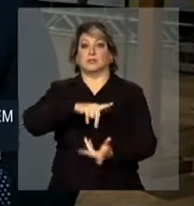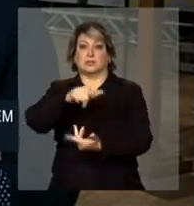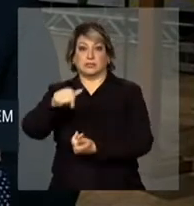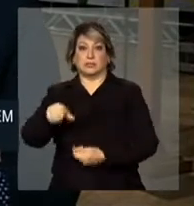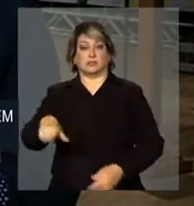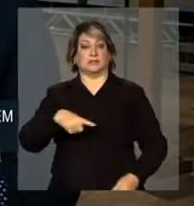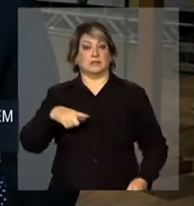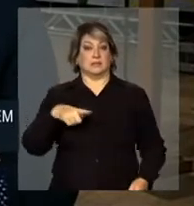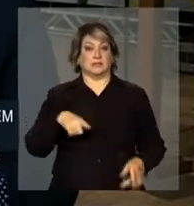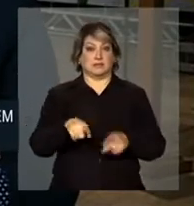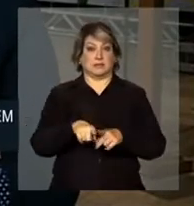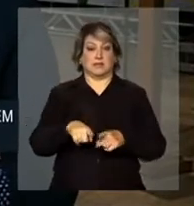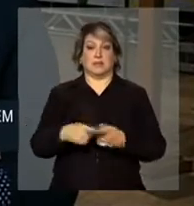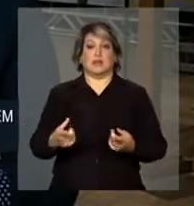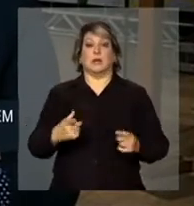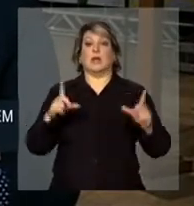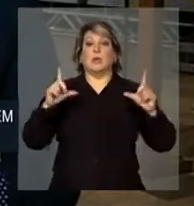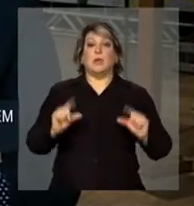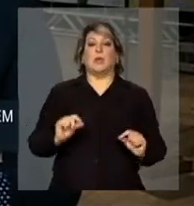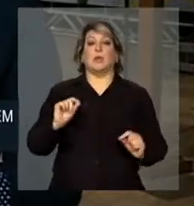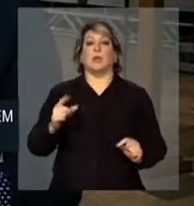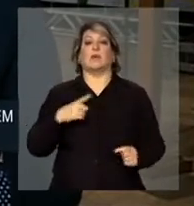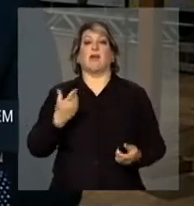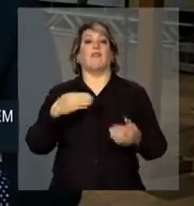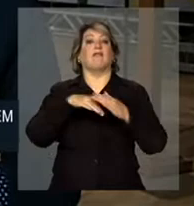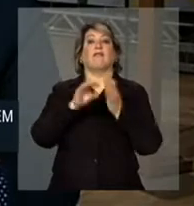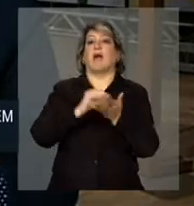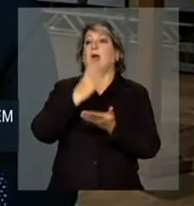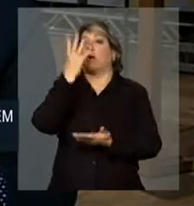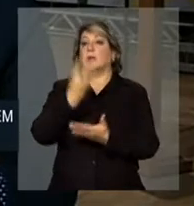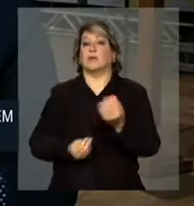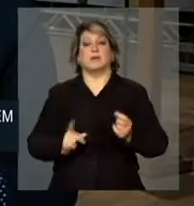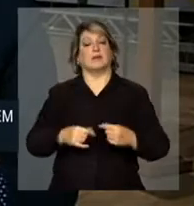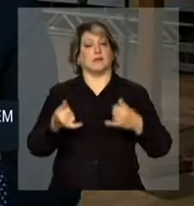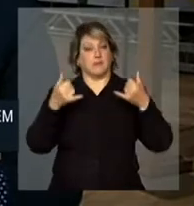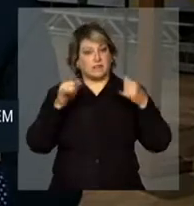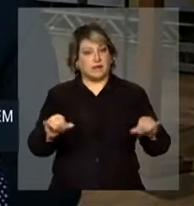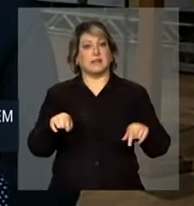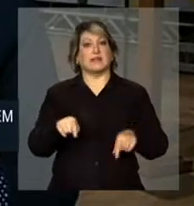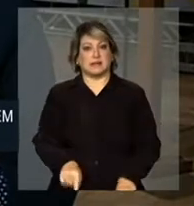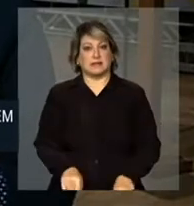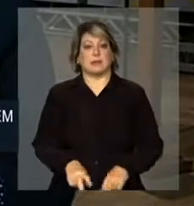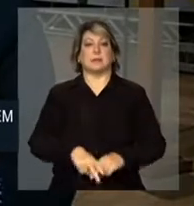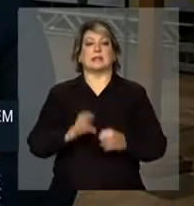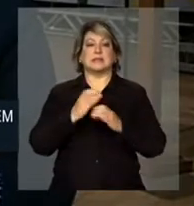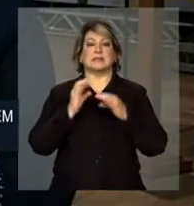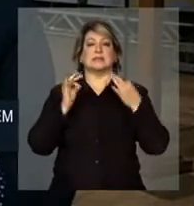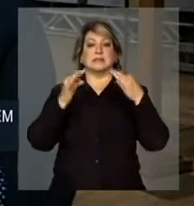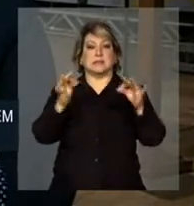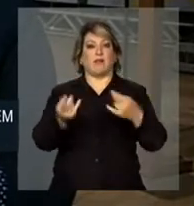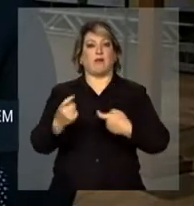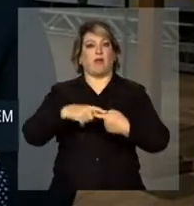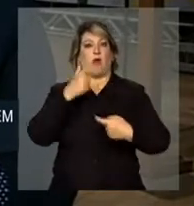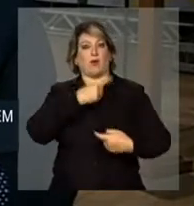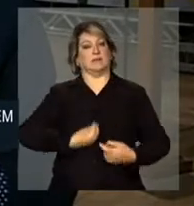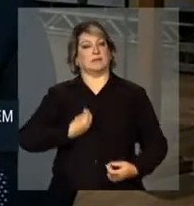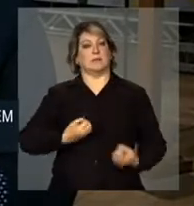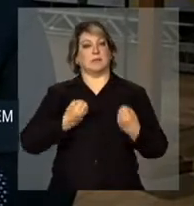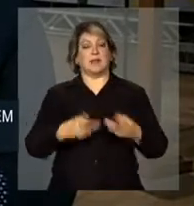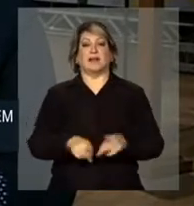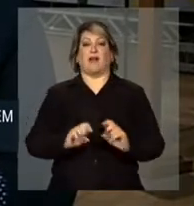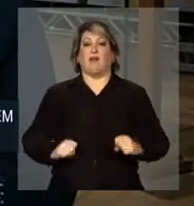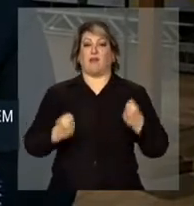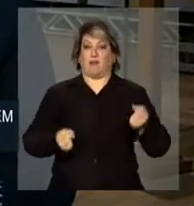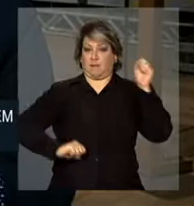risco de desabastecimento e também incentivar a produção nacional de ciência e tecnologia e ainda fortalecer